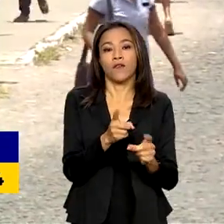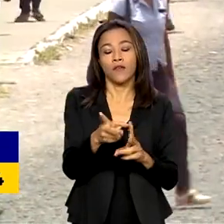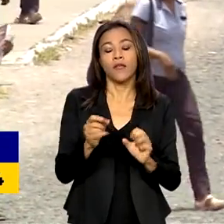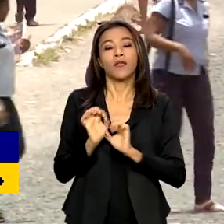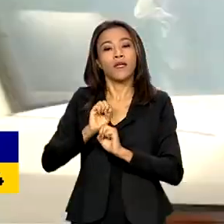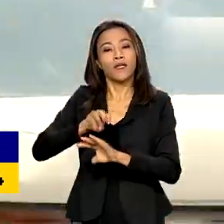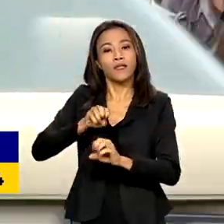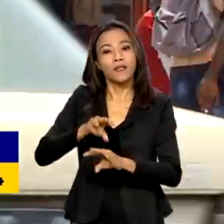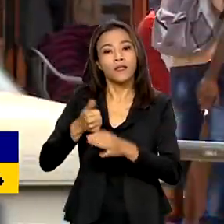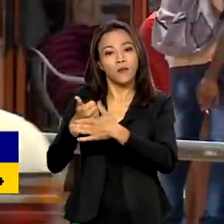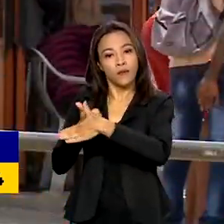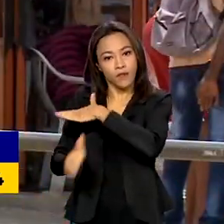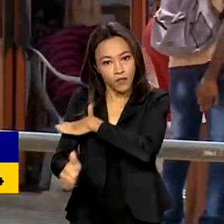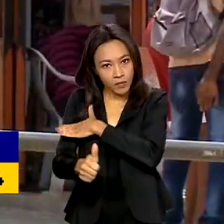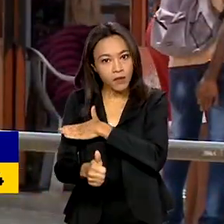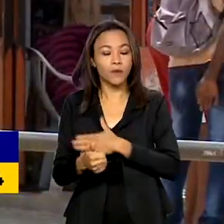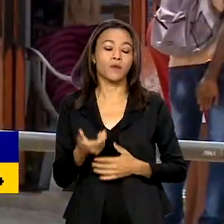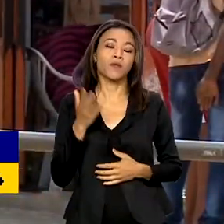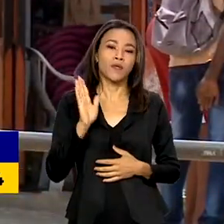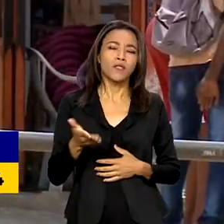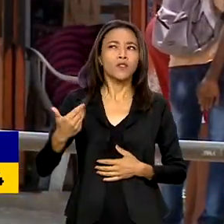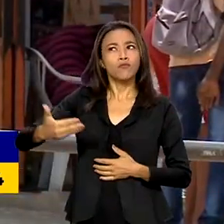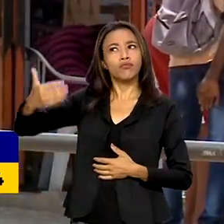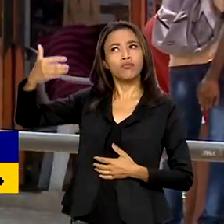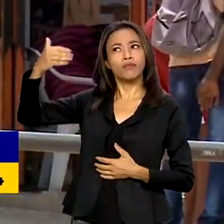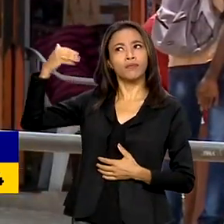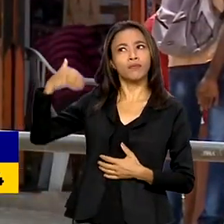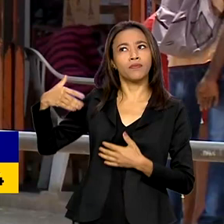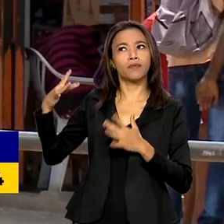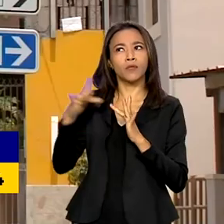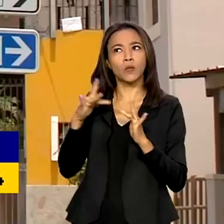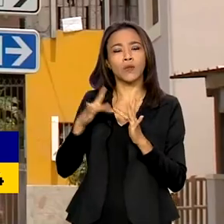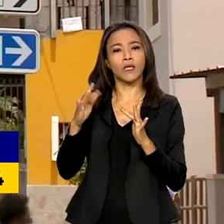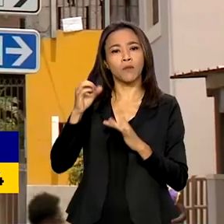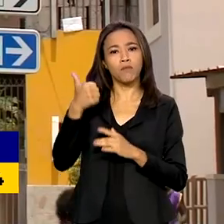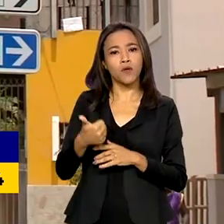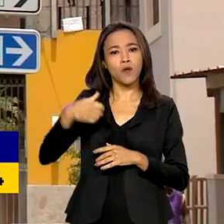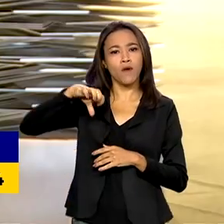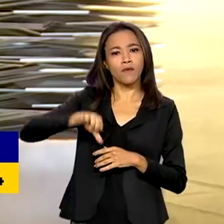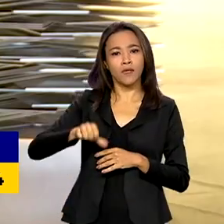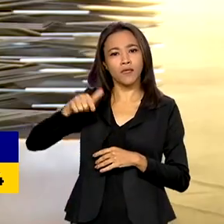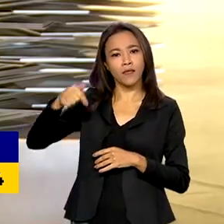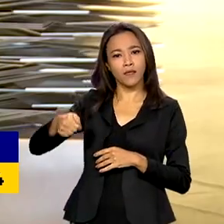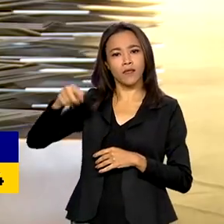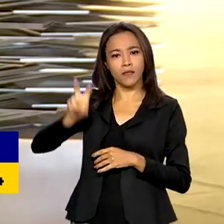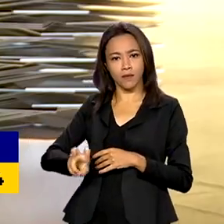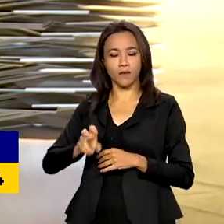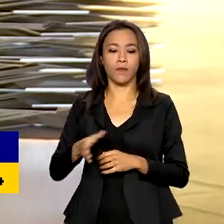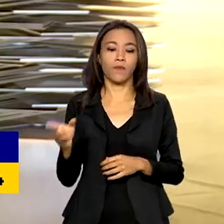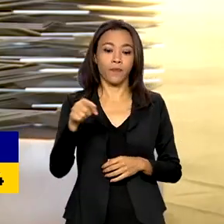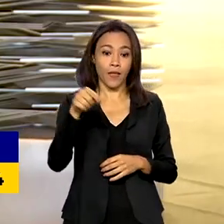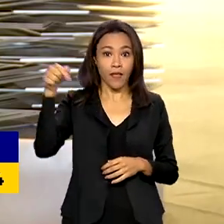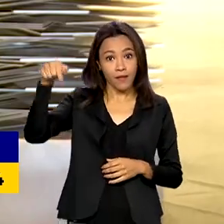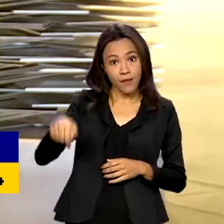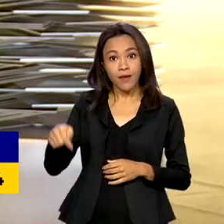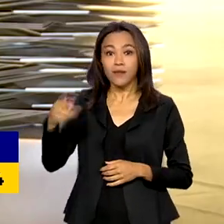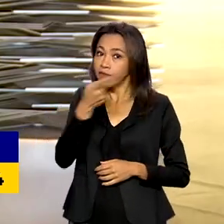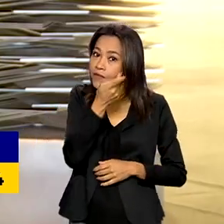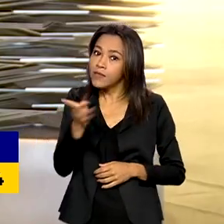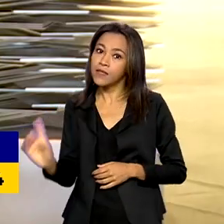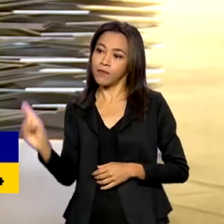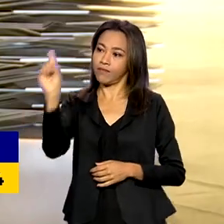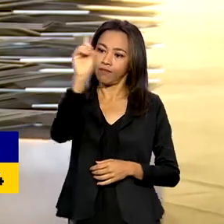investimentos, numa relação que começou em 1975. Nesta visita, o primeiro